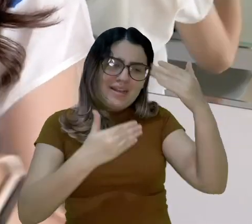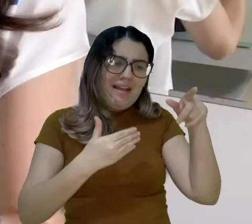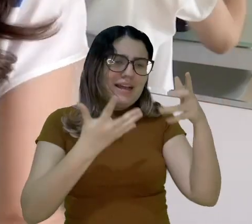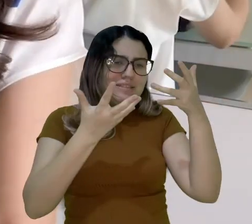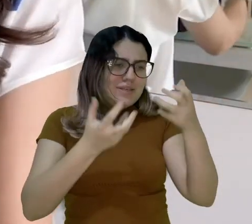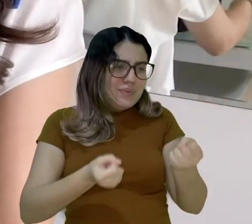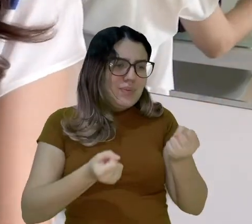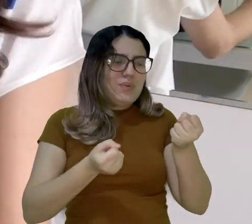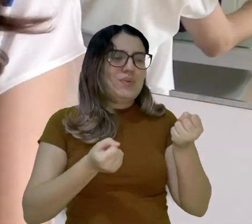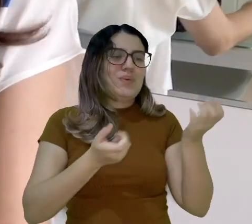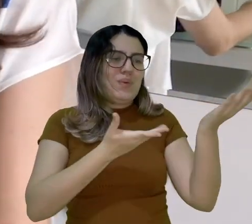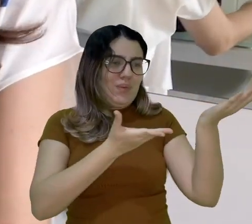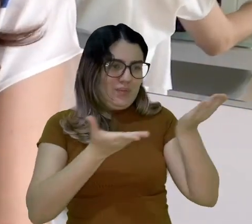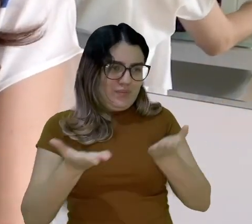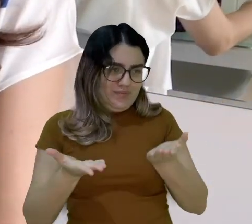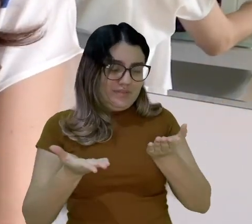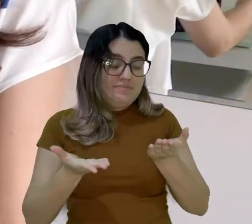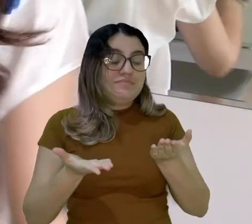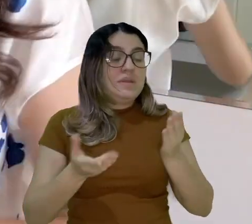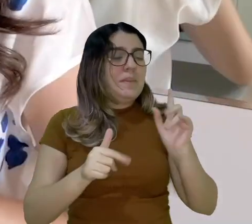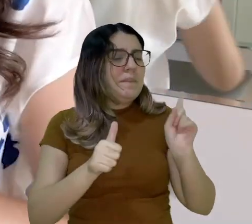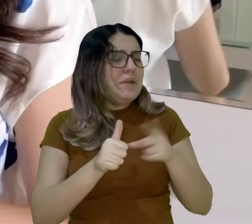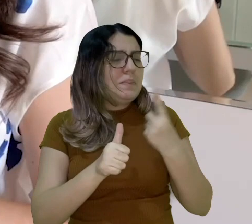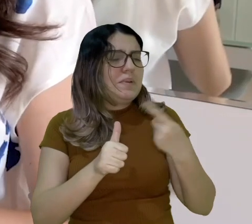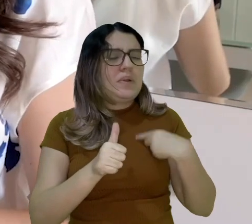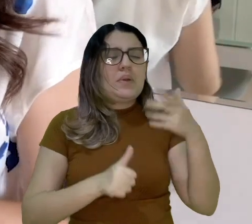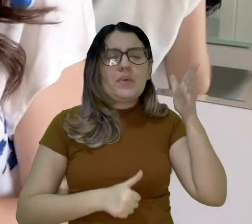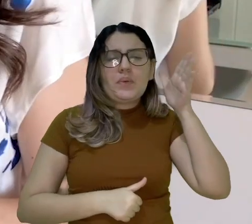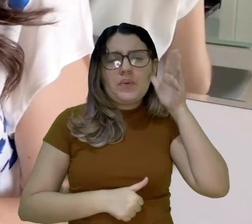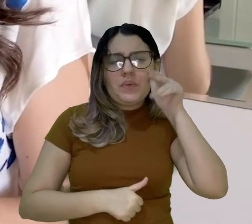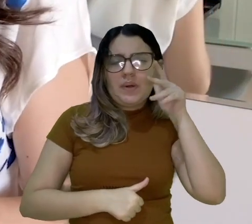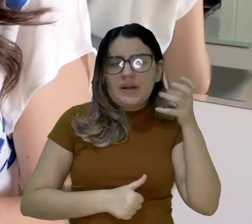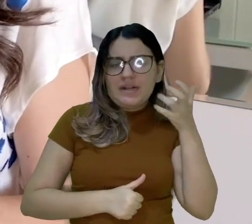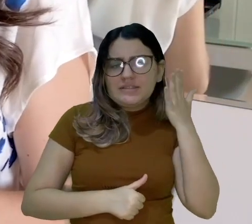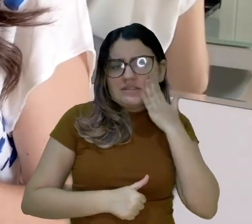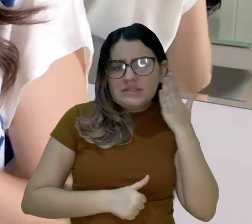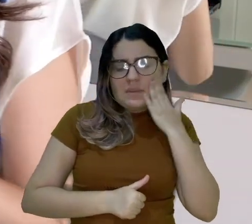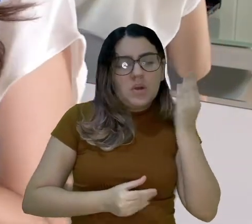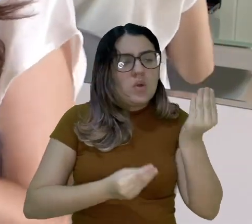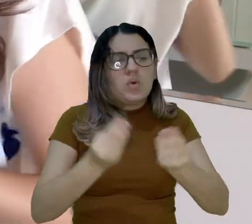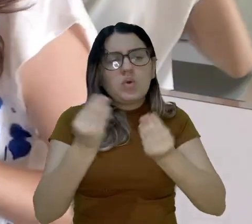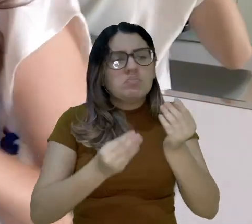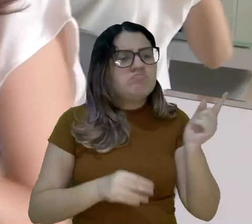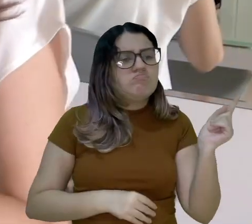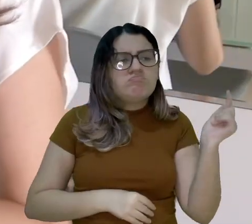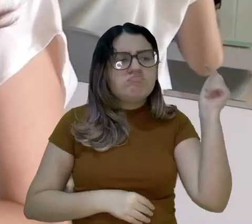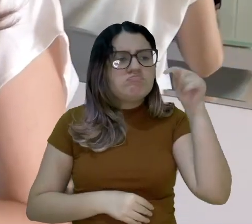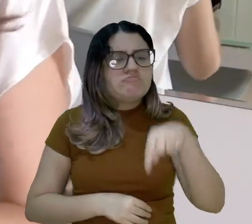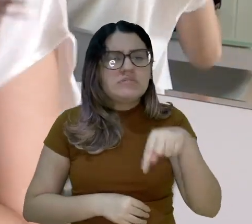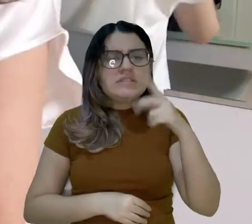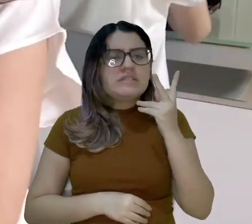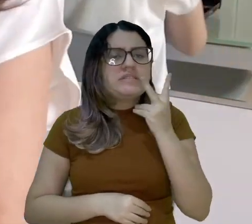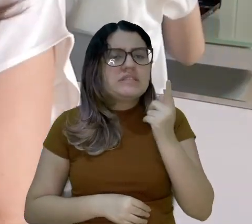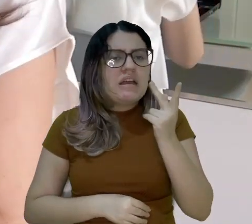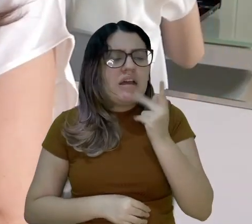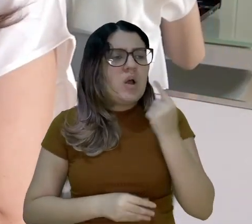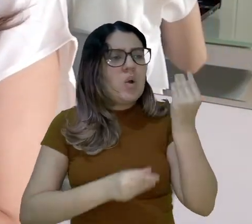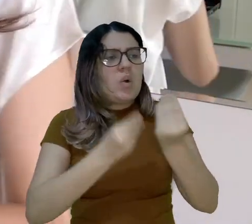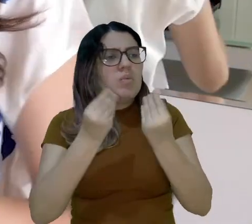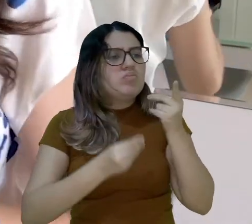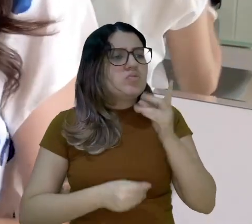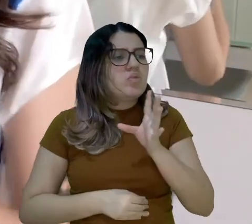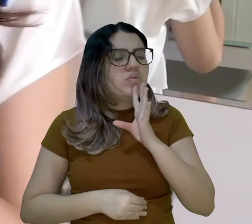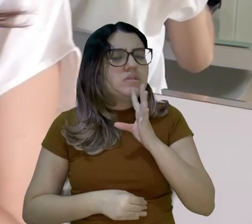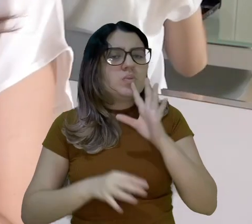Pablo, muito obrigada por aceitar o nosso convite. E a primeira coisa que eu fiquei curiosa é para saber como é que você veio parar aqui no